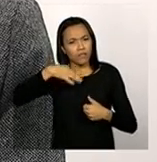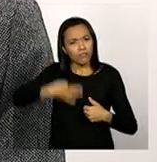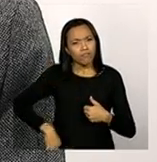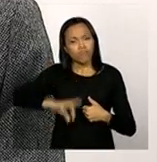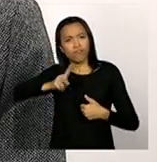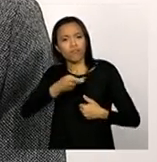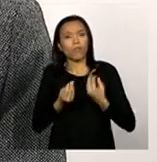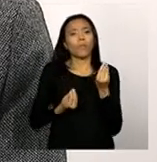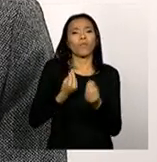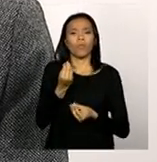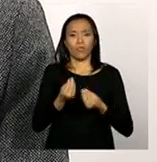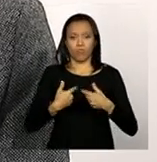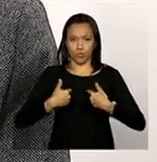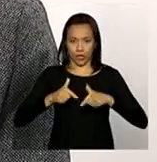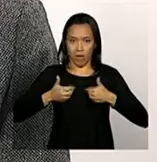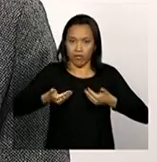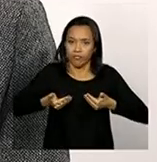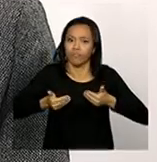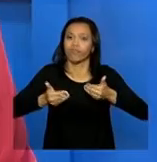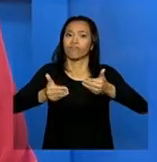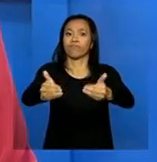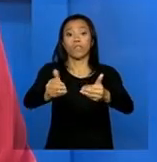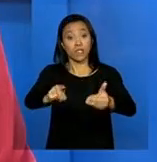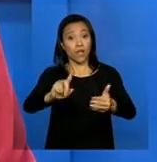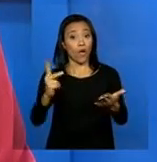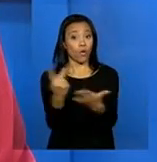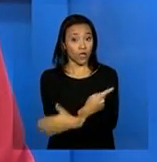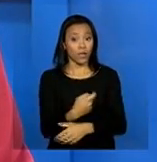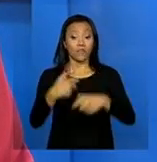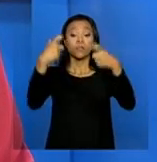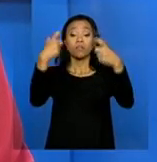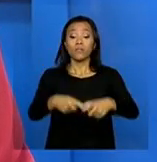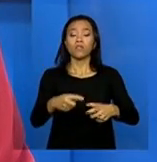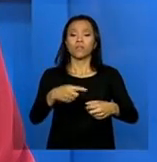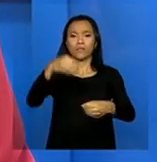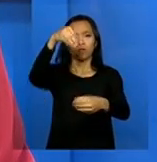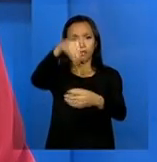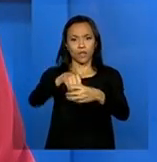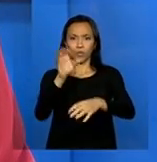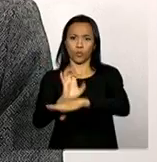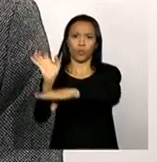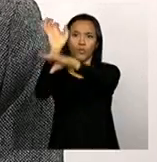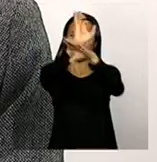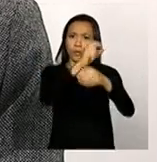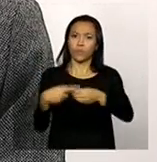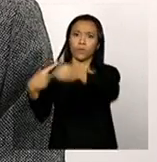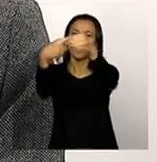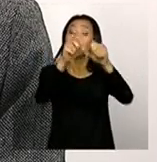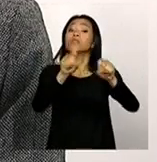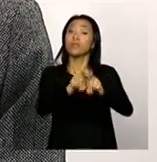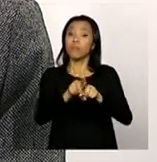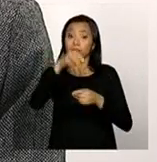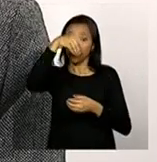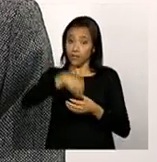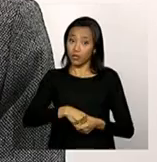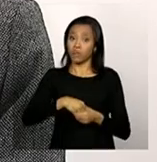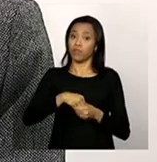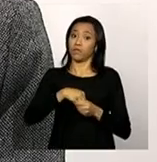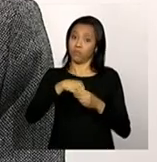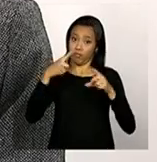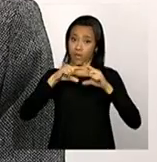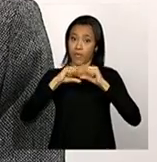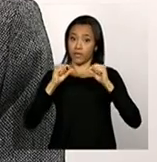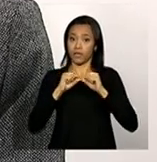Isso ocorre tanto na escala local como em âmbito nacional. Por exemplo, há 15 dias atrás, nós